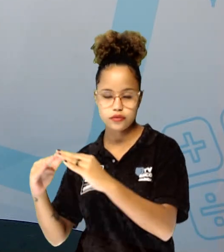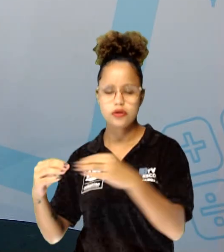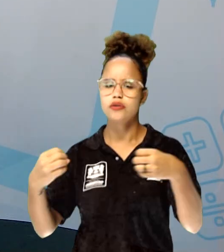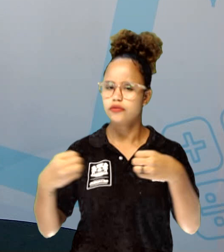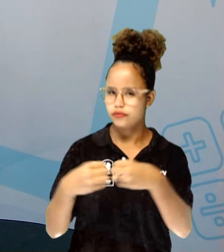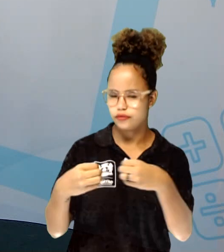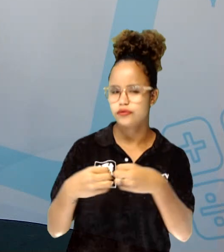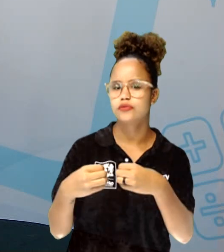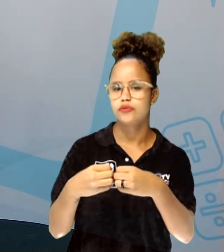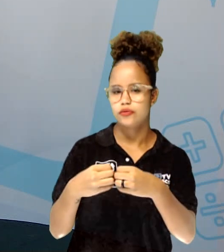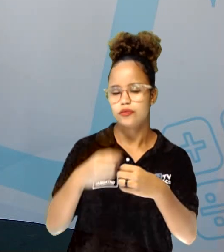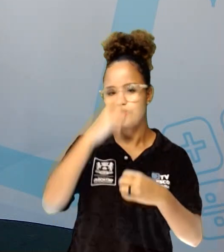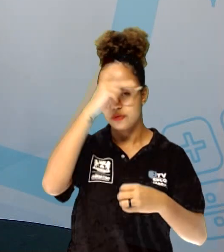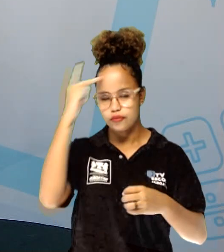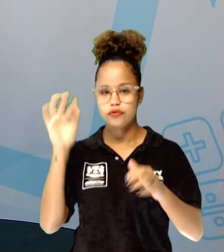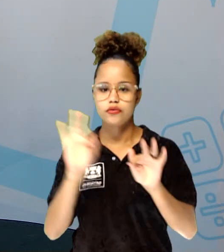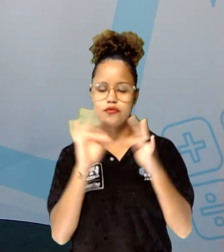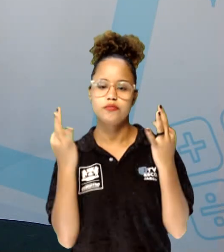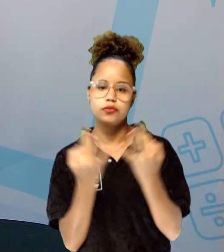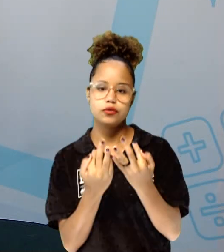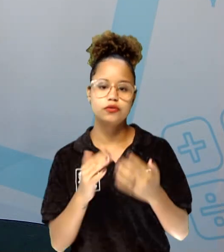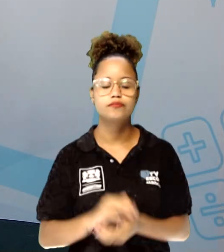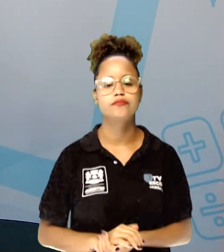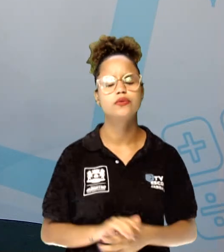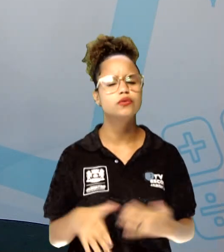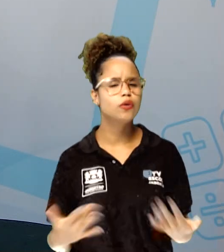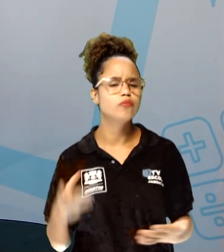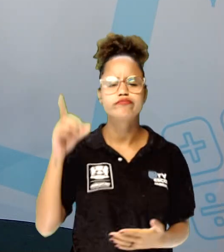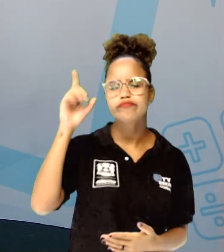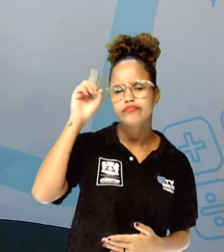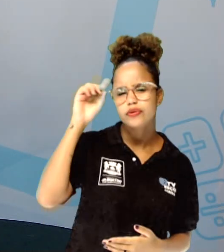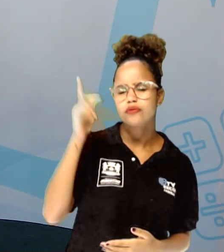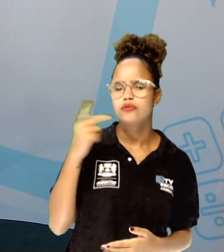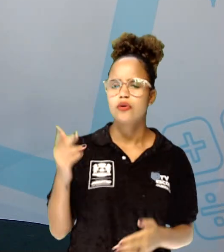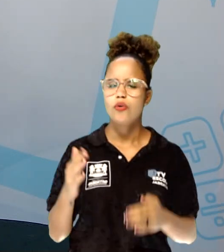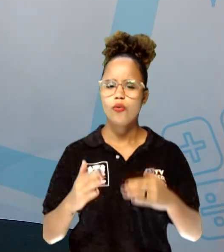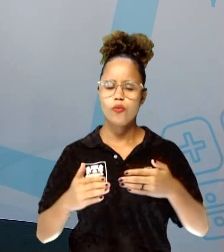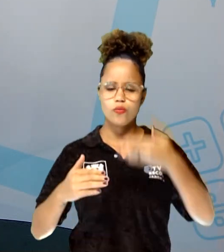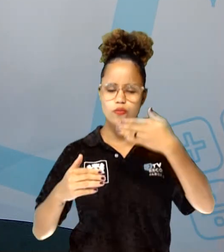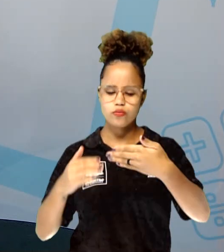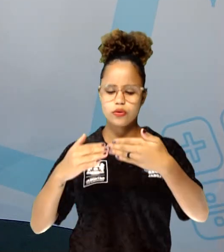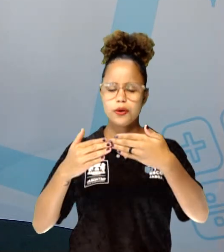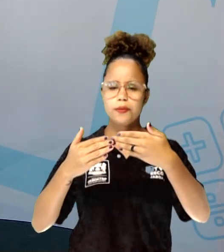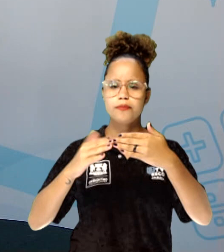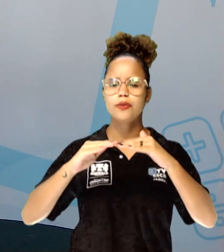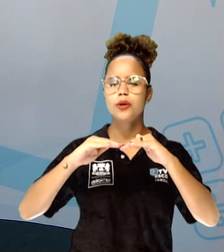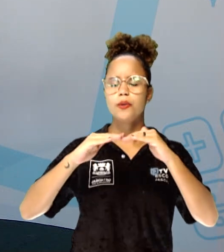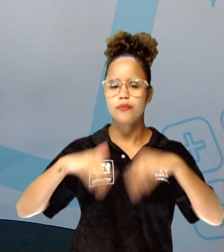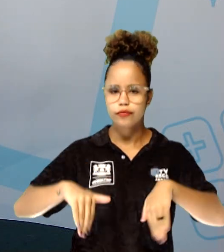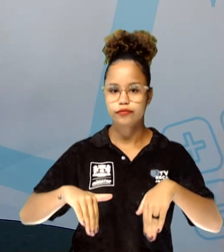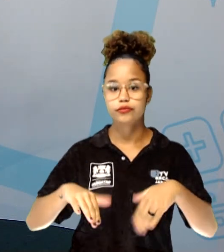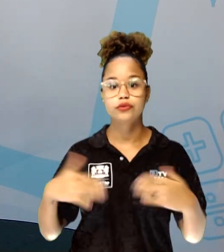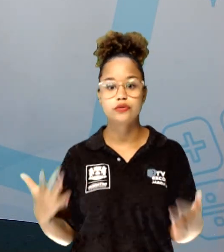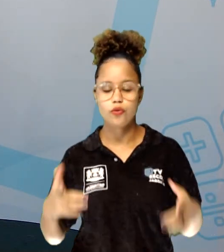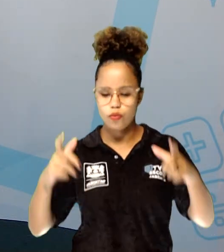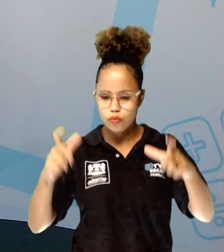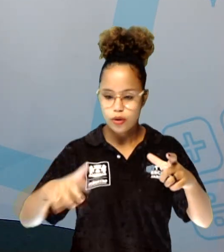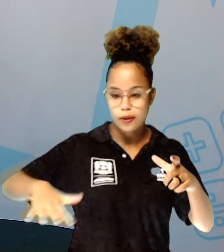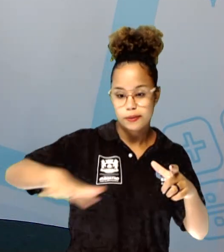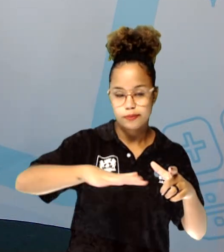próximo. E chegou um dia que eles decidiram derrubar os muros. E o quintal virou um quintal só.